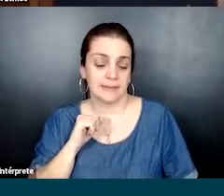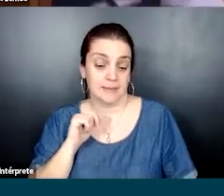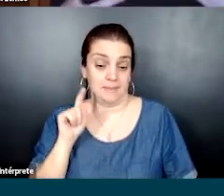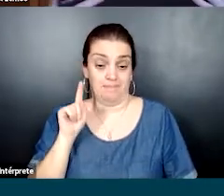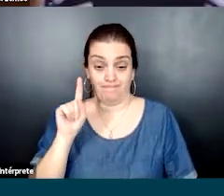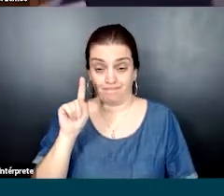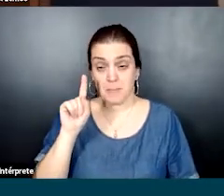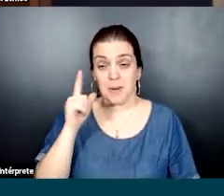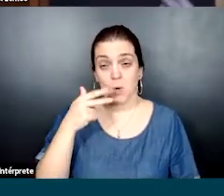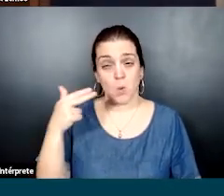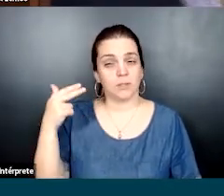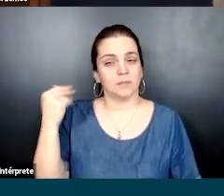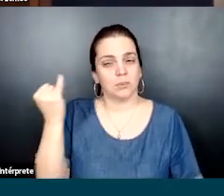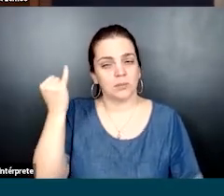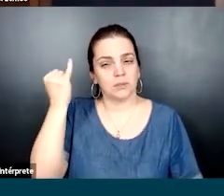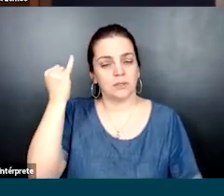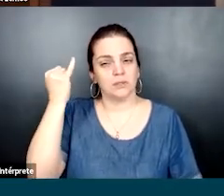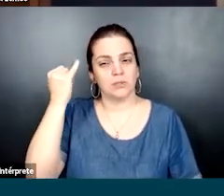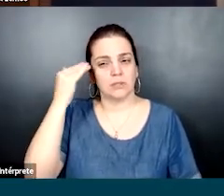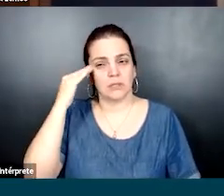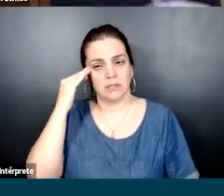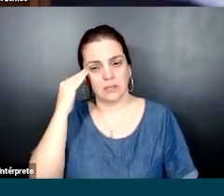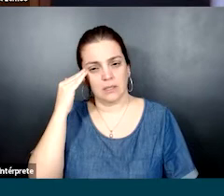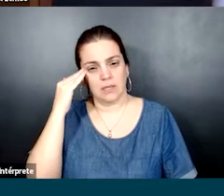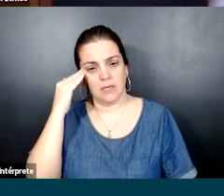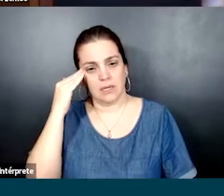resolver, a precisa, enfim, entender e se aprofundar?